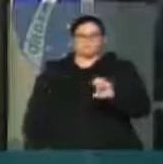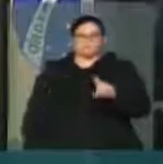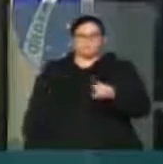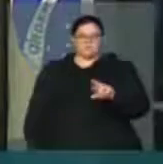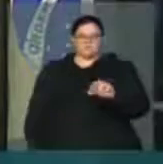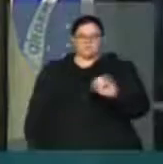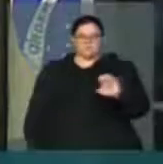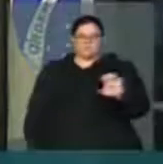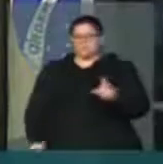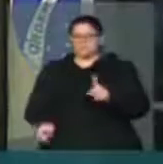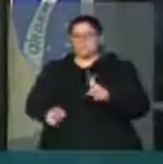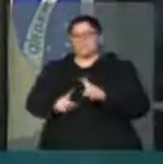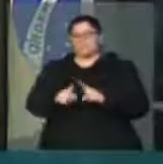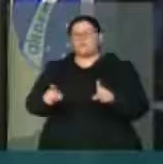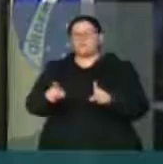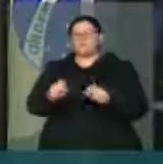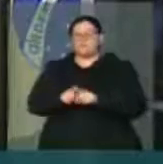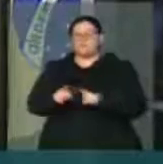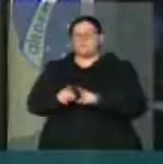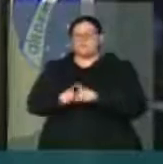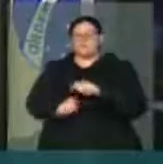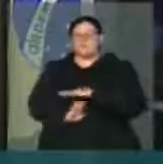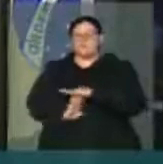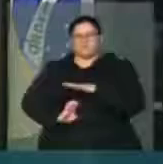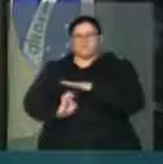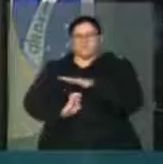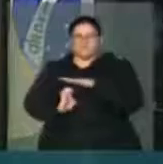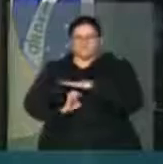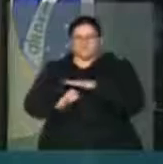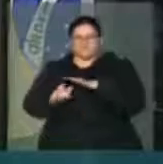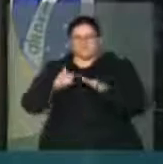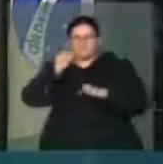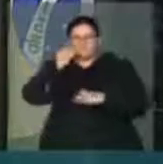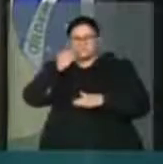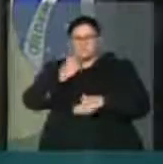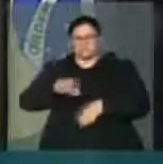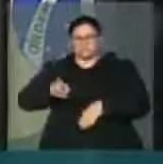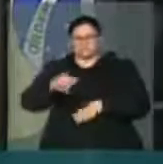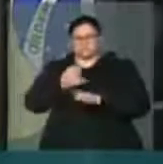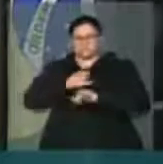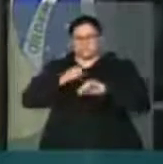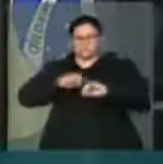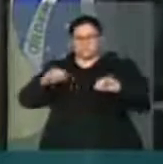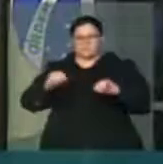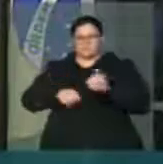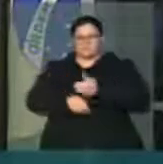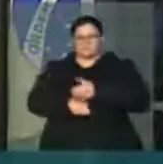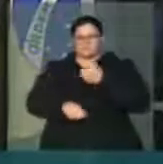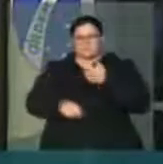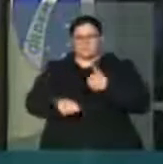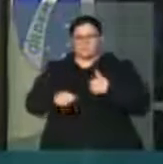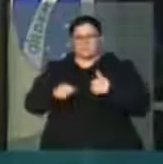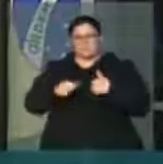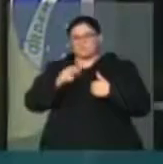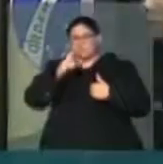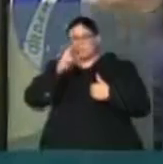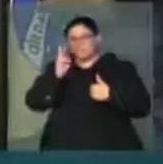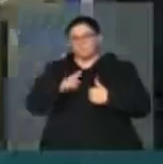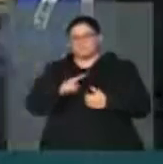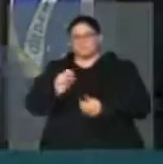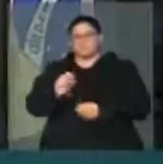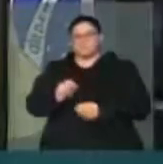equilíbrio da empresa na busca da melhor informação. Quando aqui nós assistimos, acompanhamos